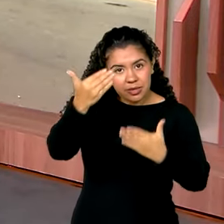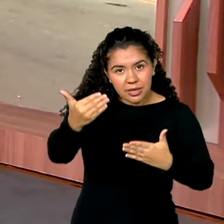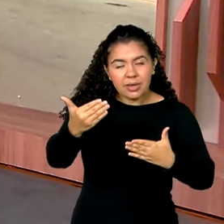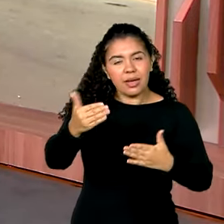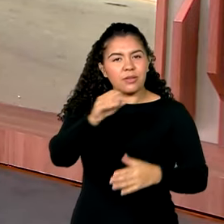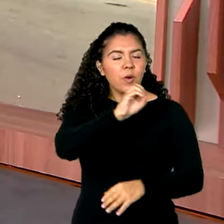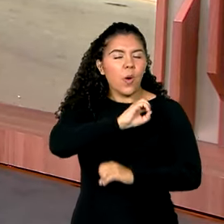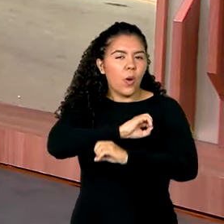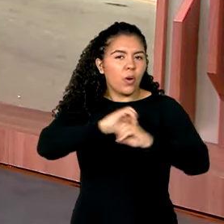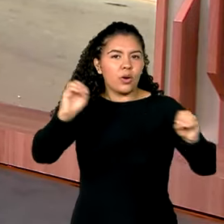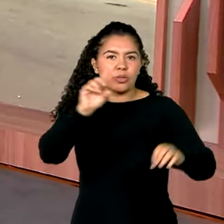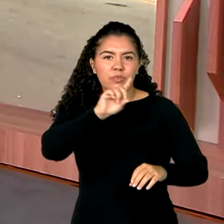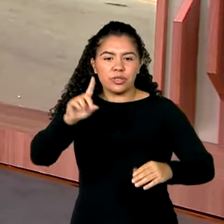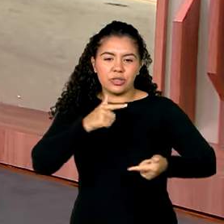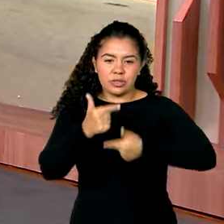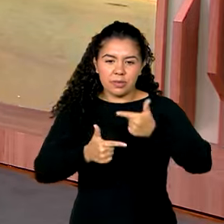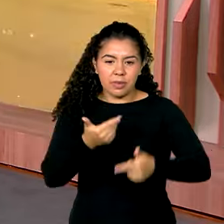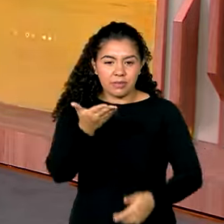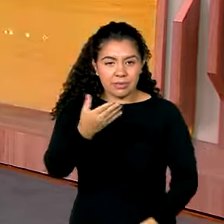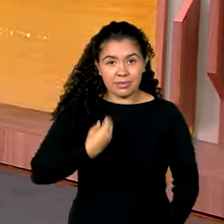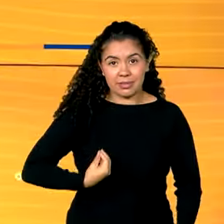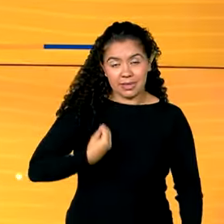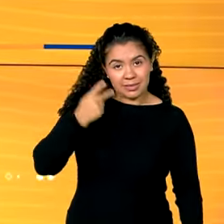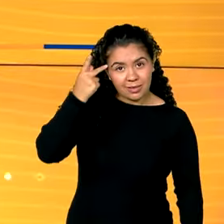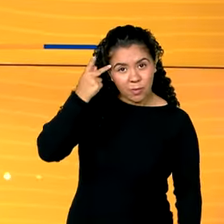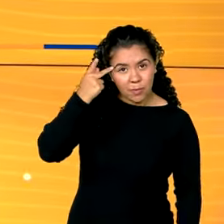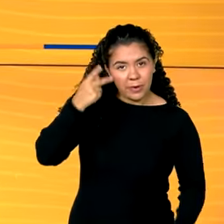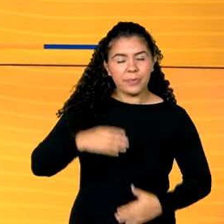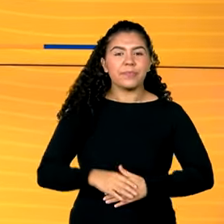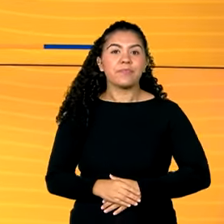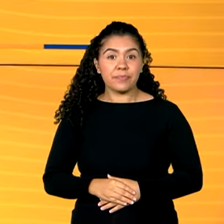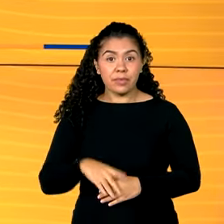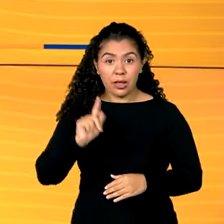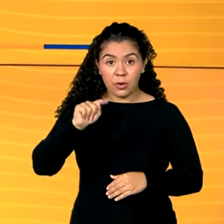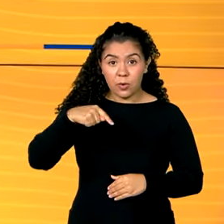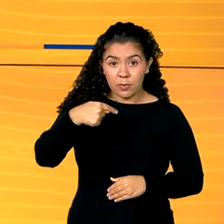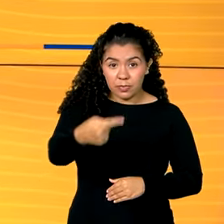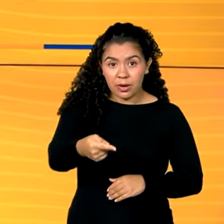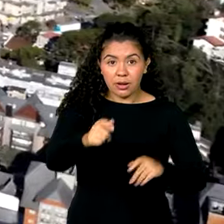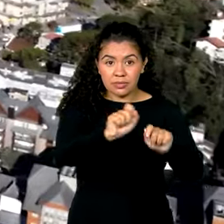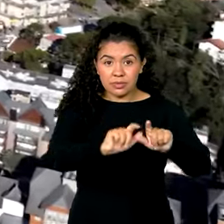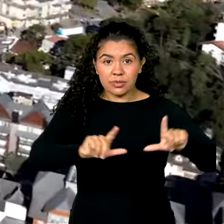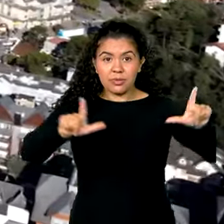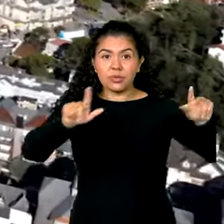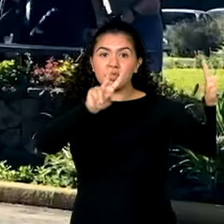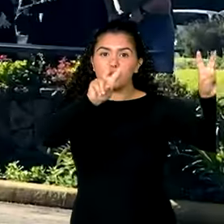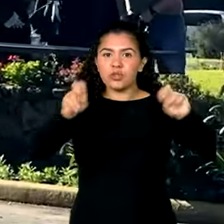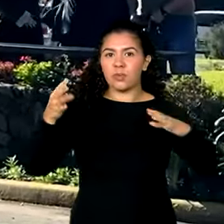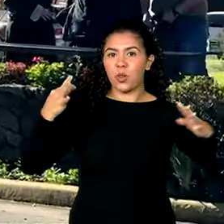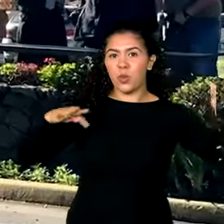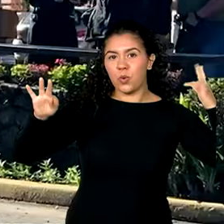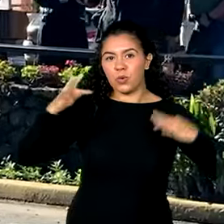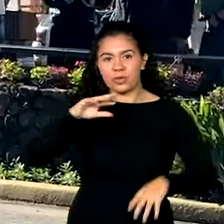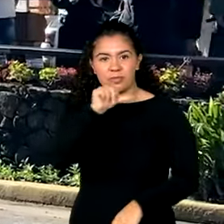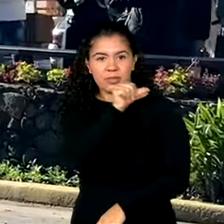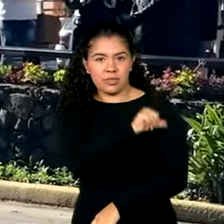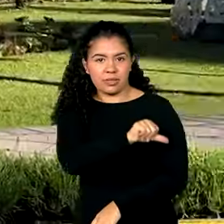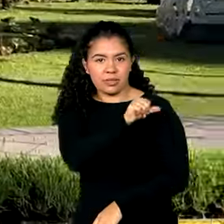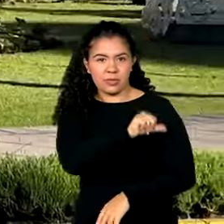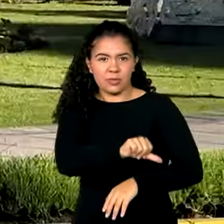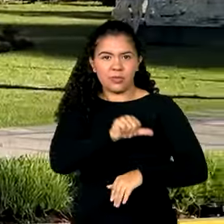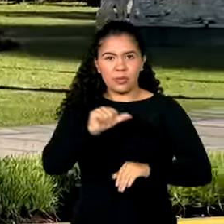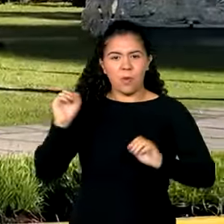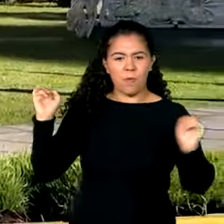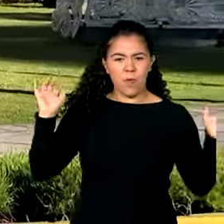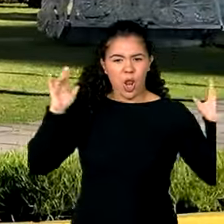de trabalho para você aí em São Paulo. E veja a seguir. Recuperação do turismo no Rio Grande do Sul recebe